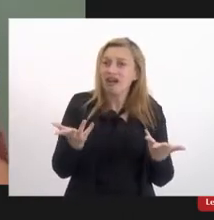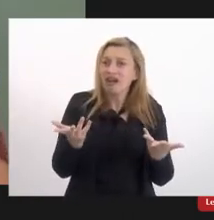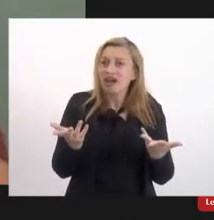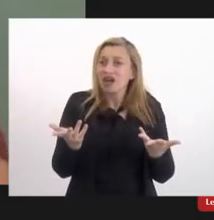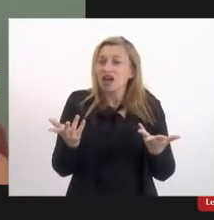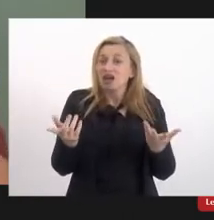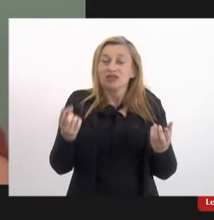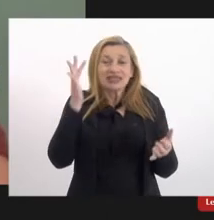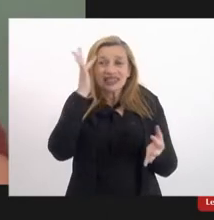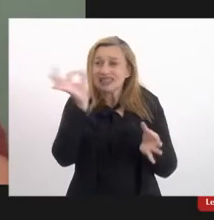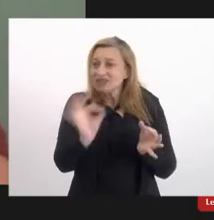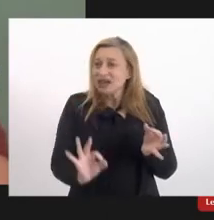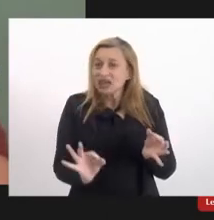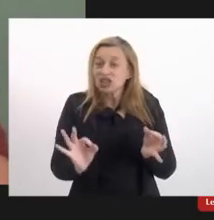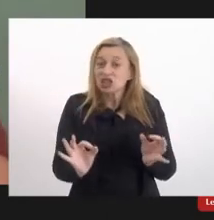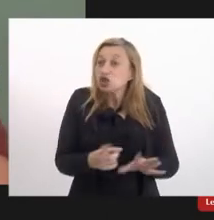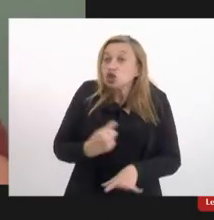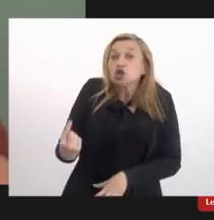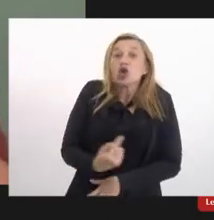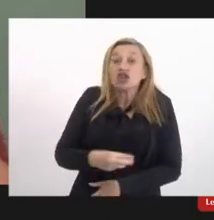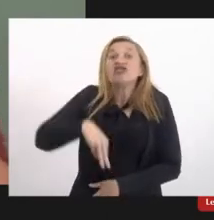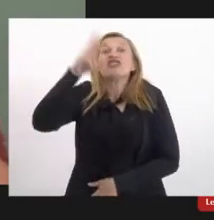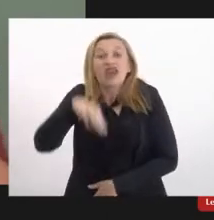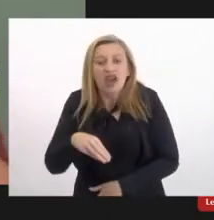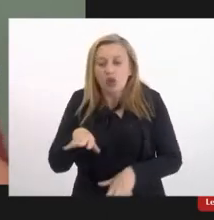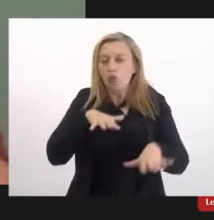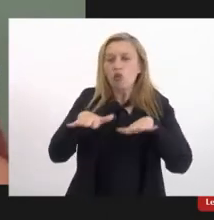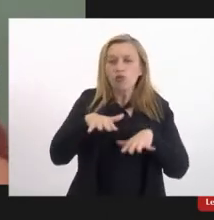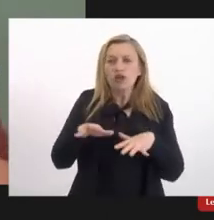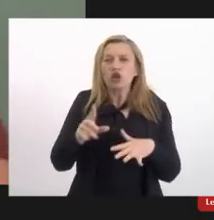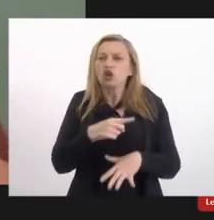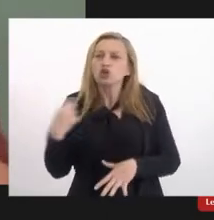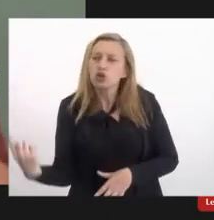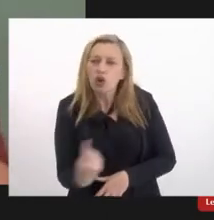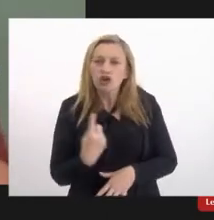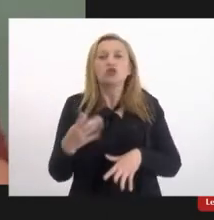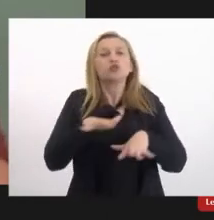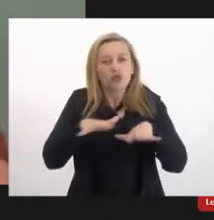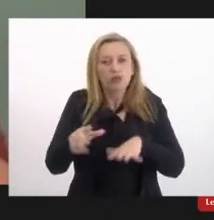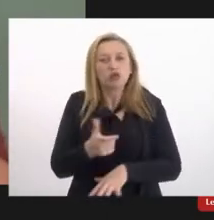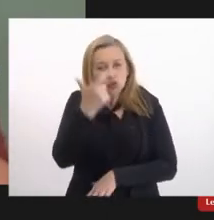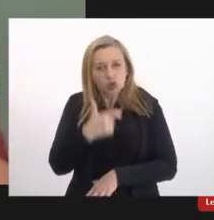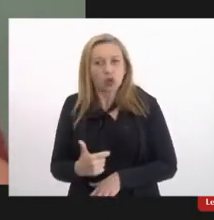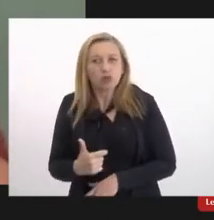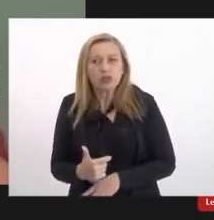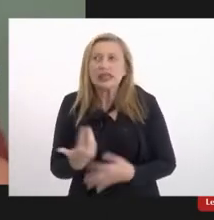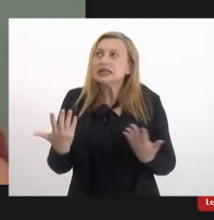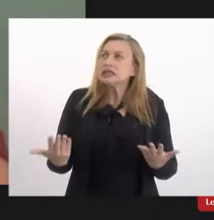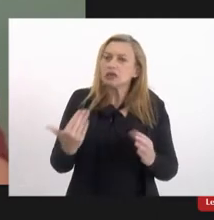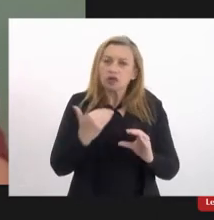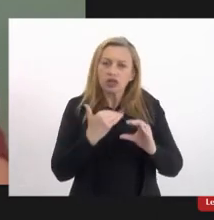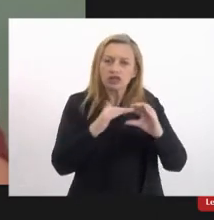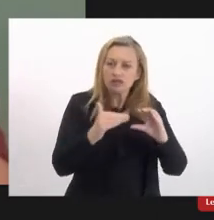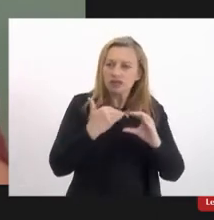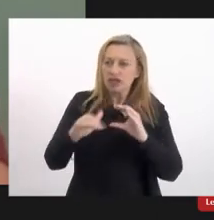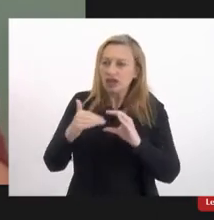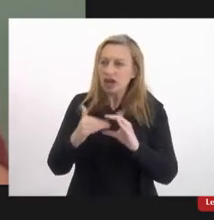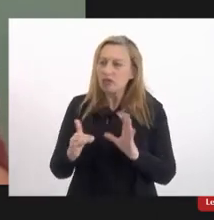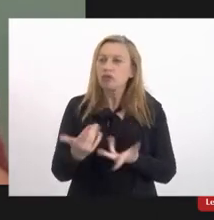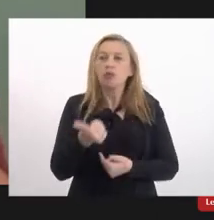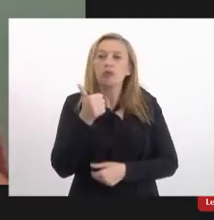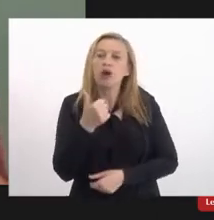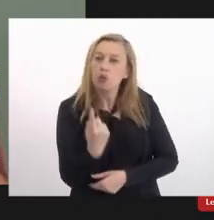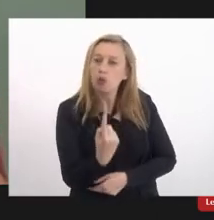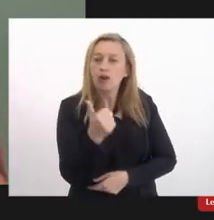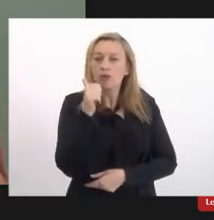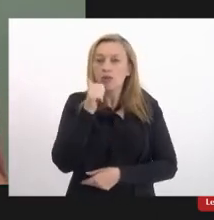fora e nós quem nós o movimento nós somos o movimento e aí nós mandamos para uma mulher eu